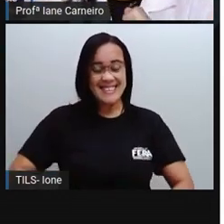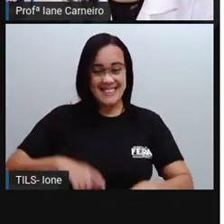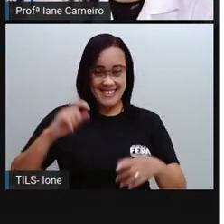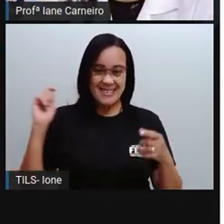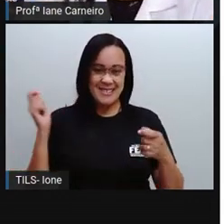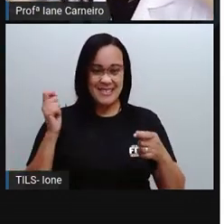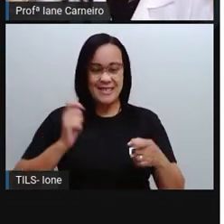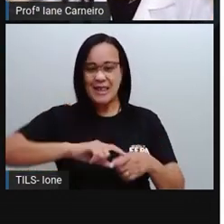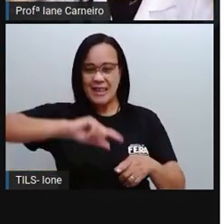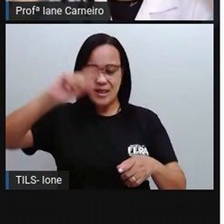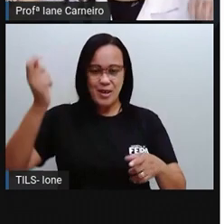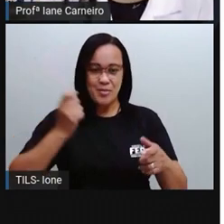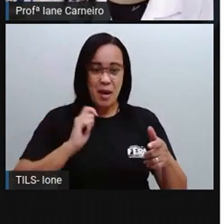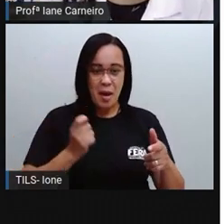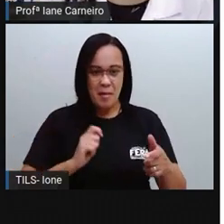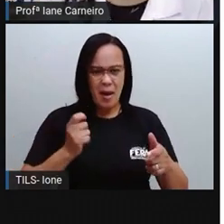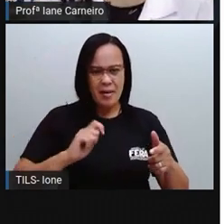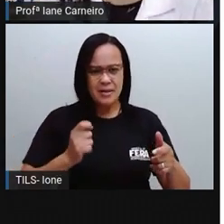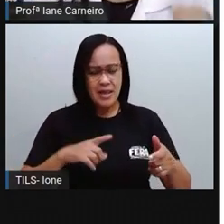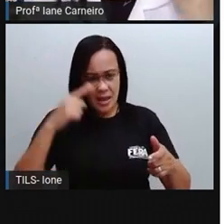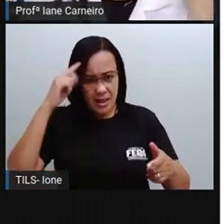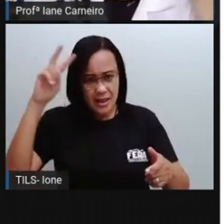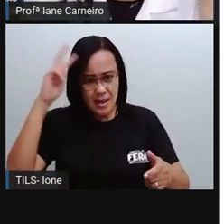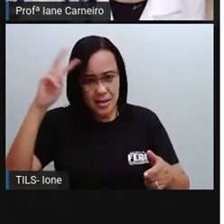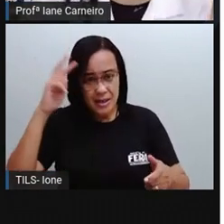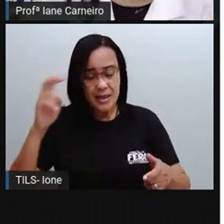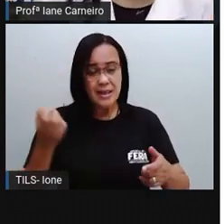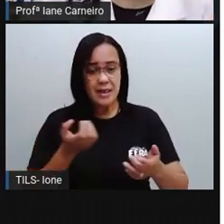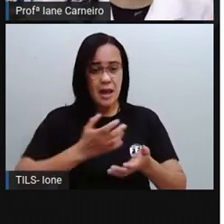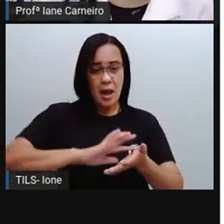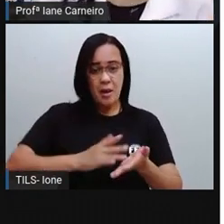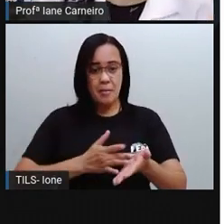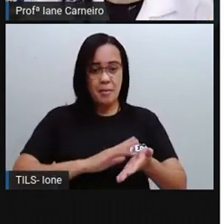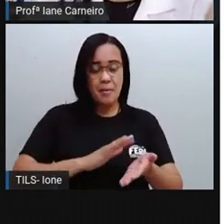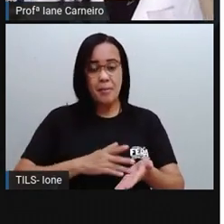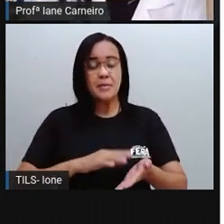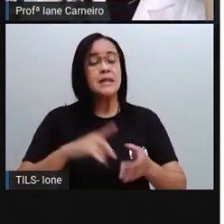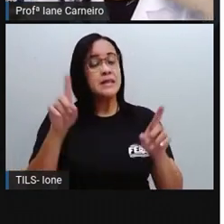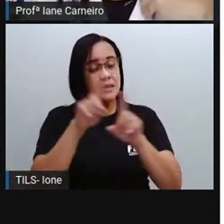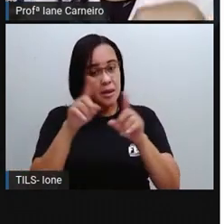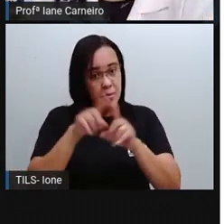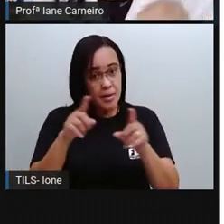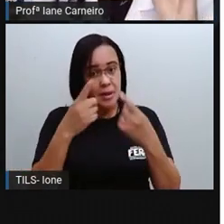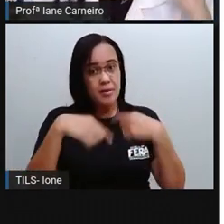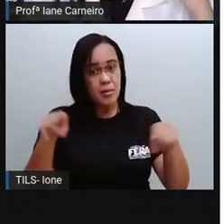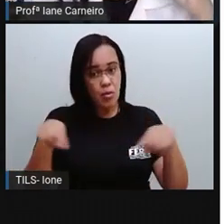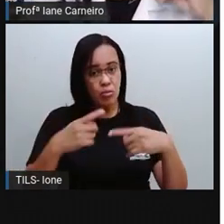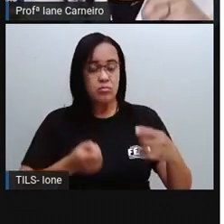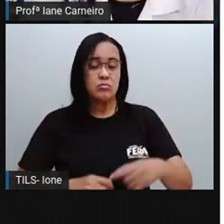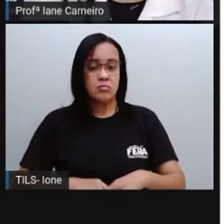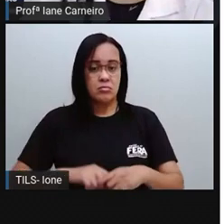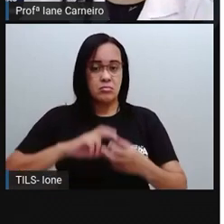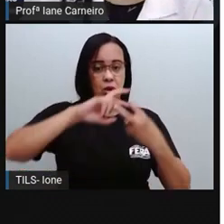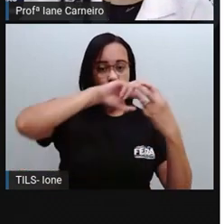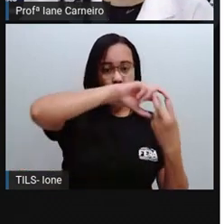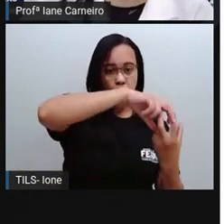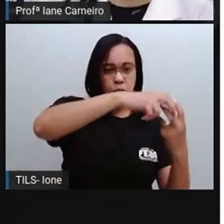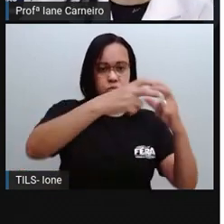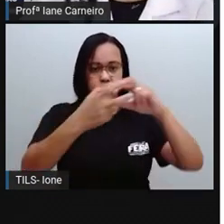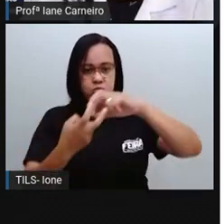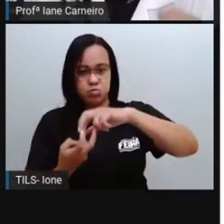Obrigada, Ione. Prociso, o nome do berimbau, né? Então, a gente vê aqui o berimbau, que é utilizado muito, né? Em nosso